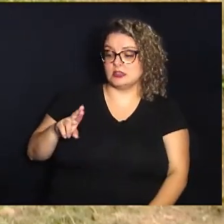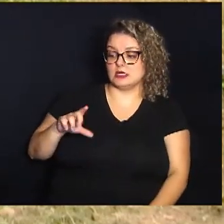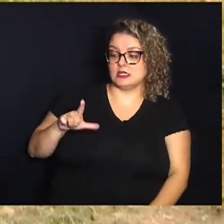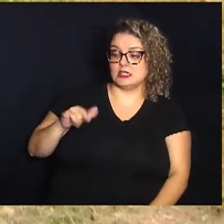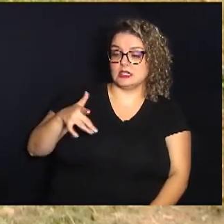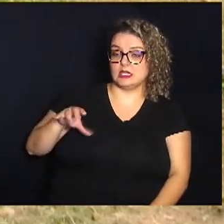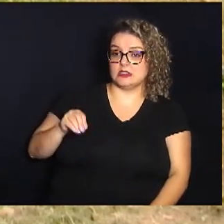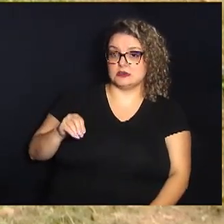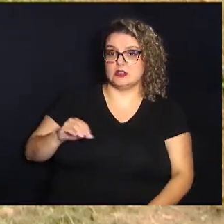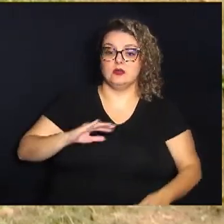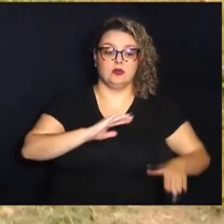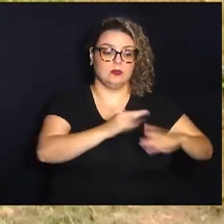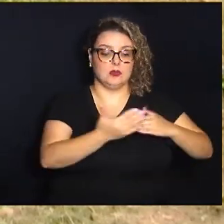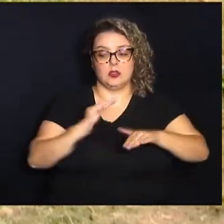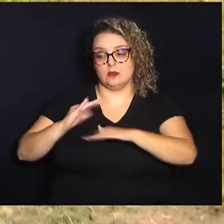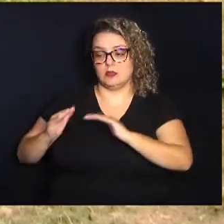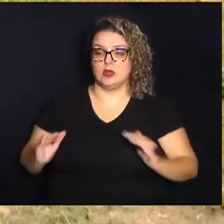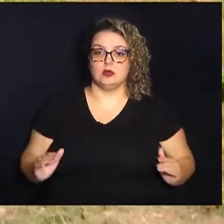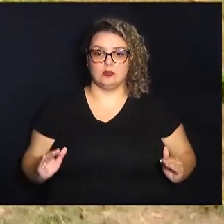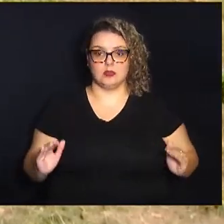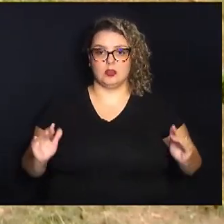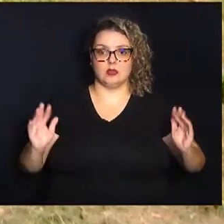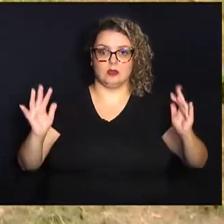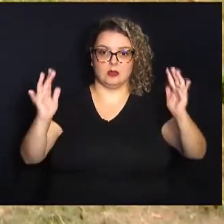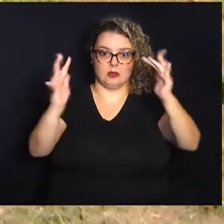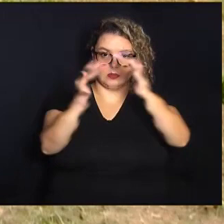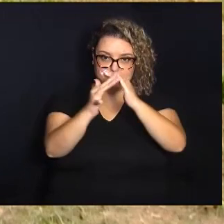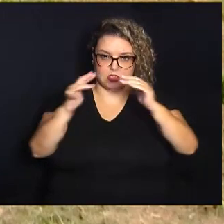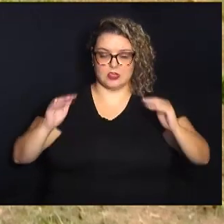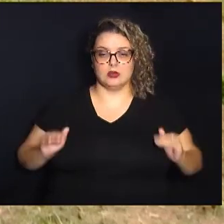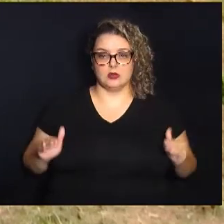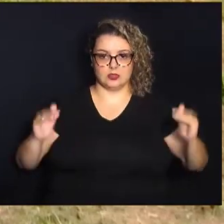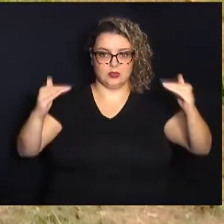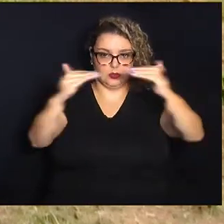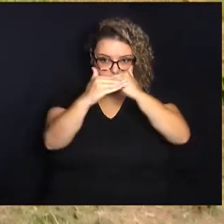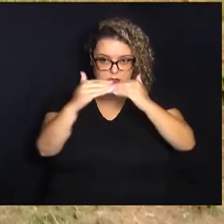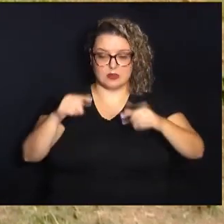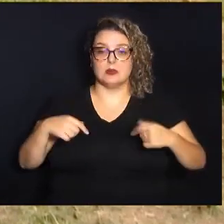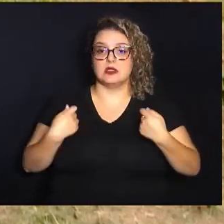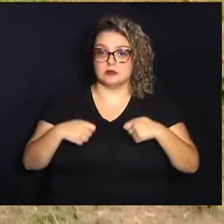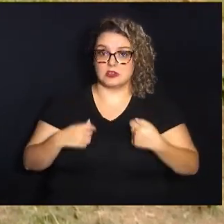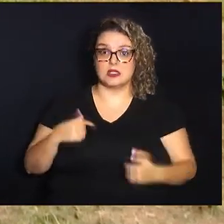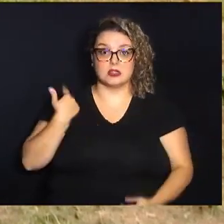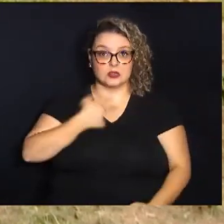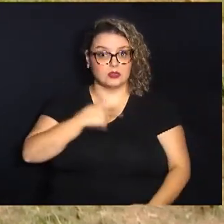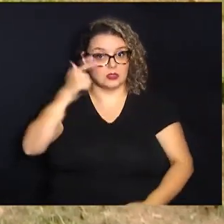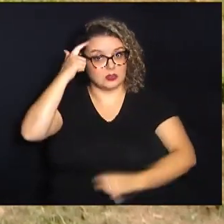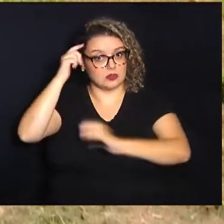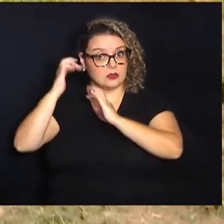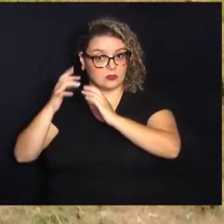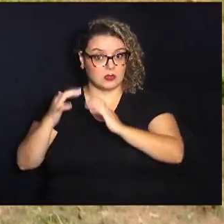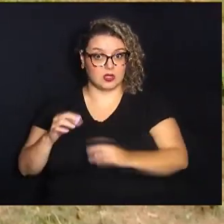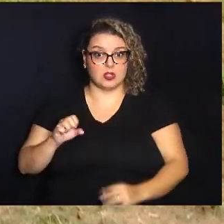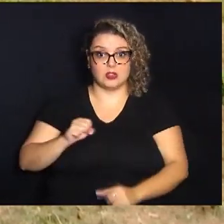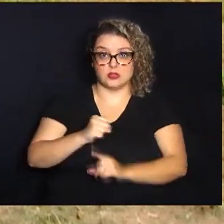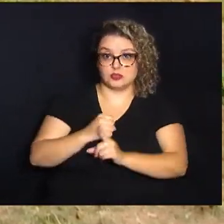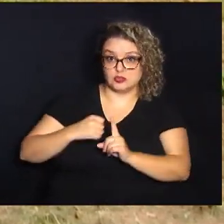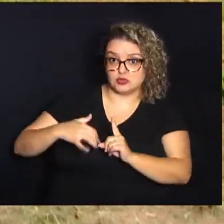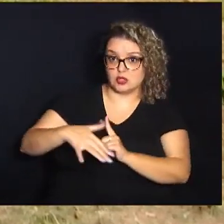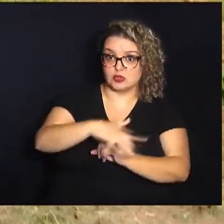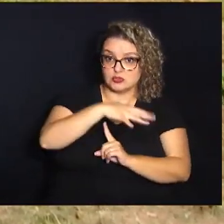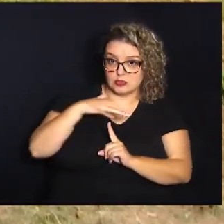os bairros para que a população possa ir e vir com tranquilidade. Mas é necessário que a gente pense a questão socioambiental.